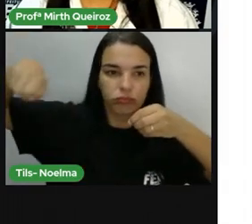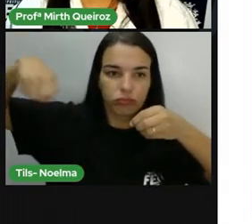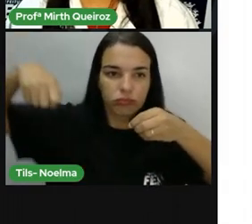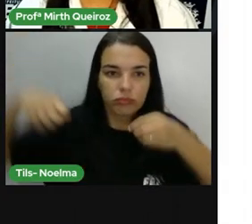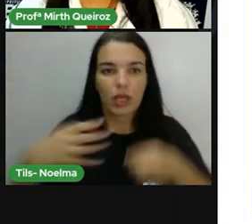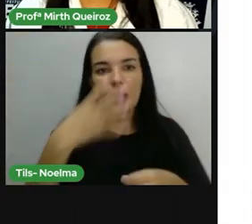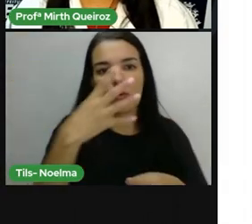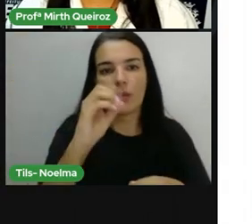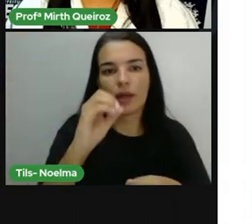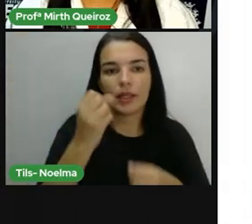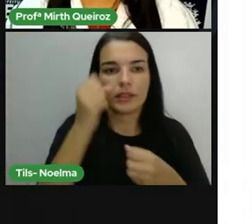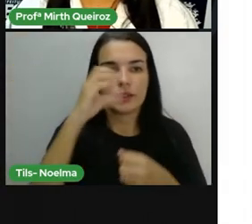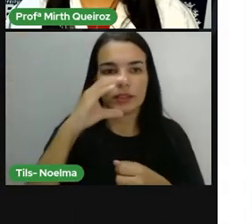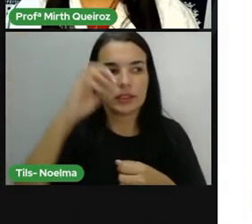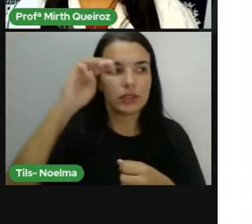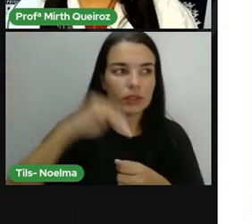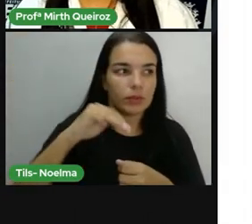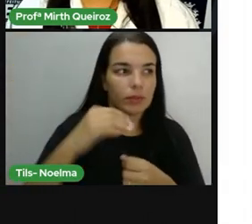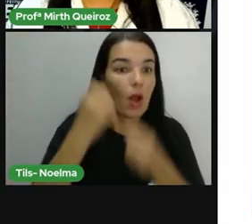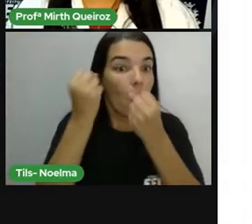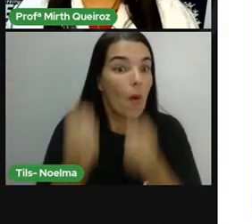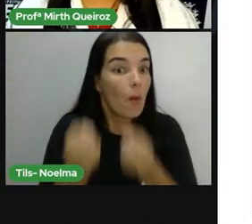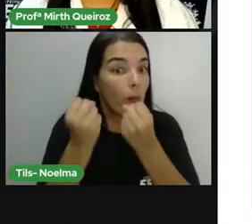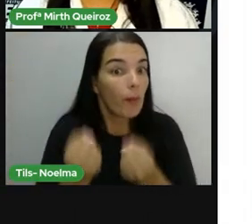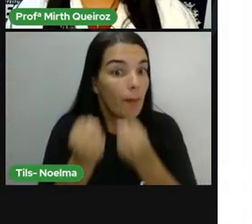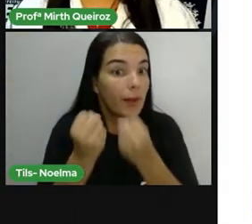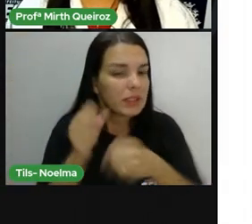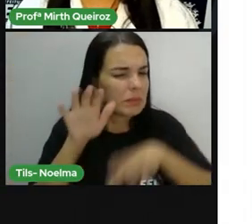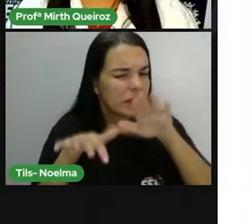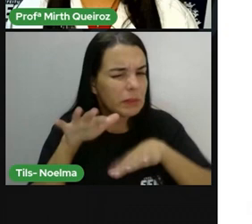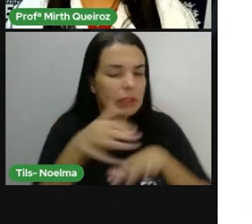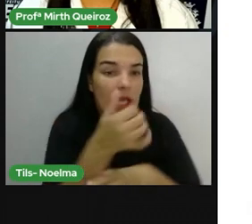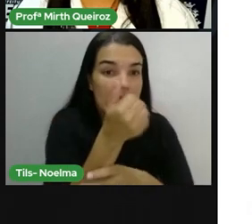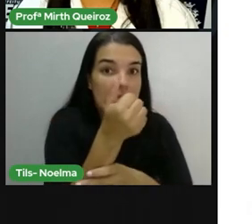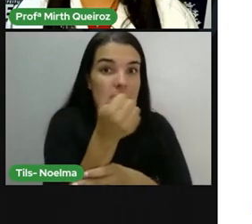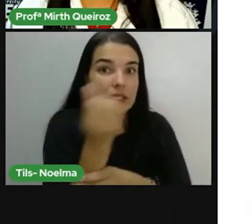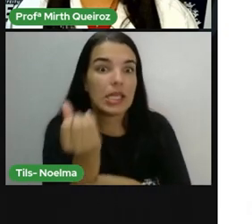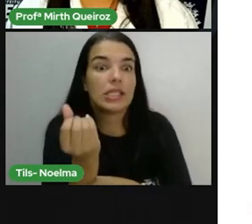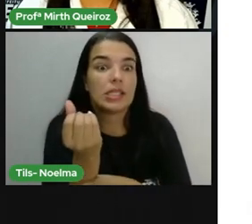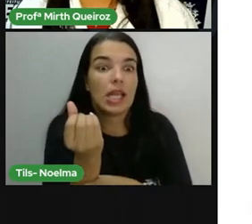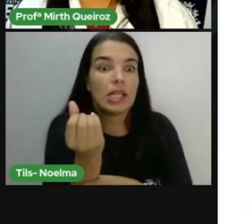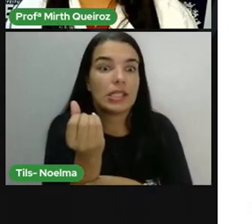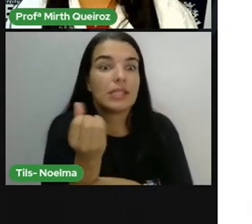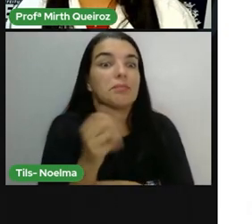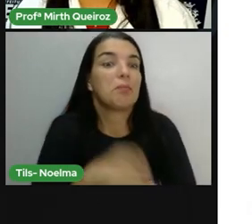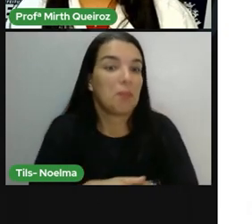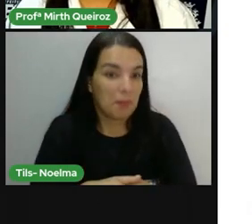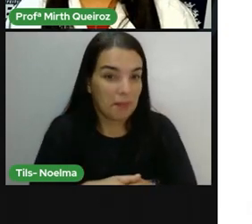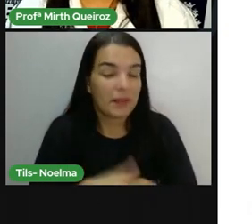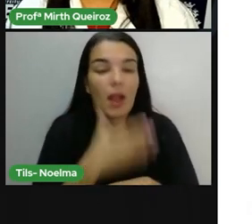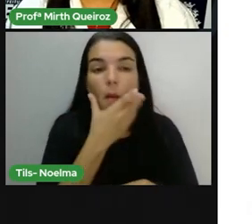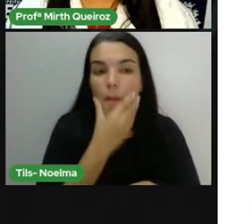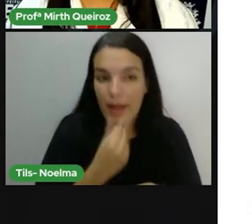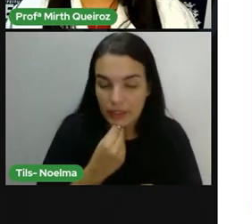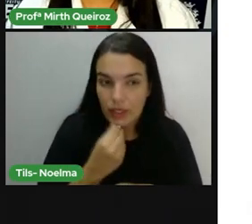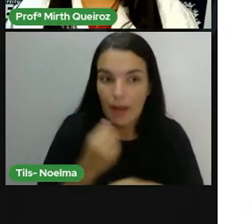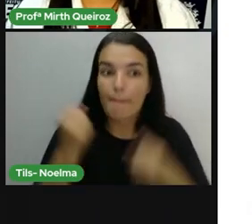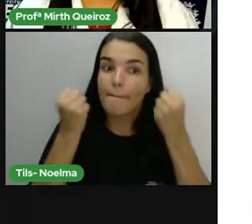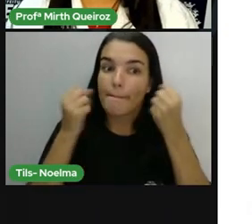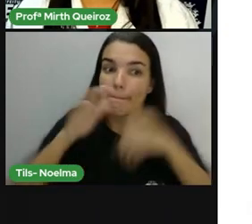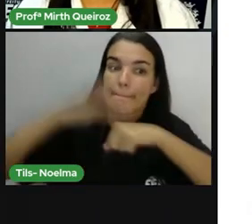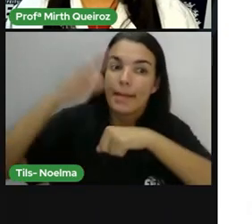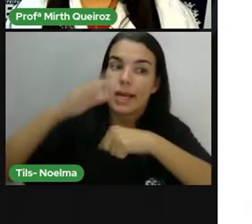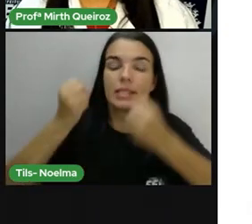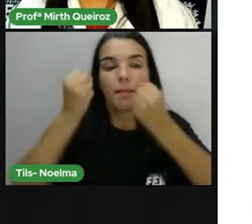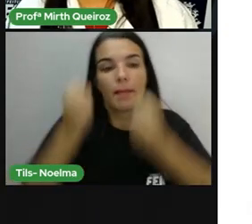pesar quase 16 quilos. Os machos são mais pesados do que as fêmeas. A espécie é